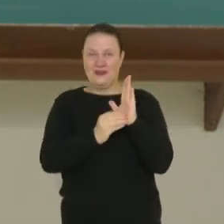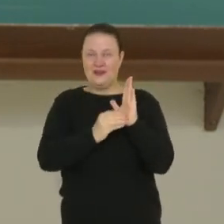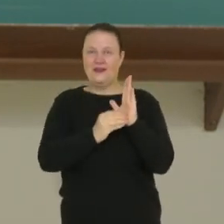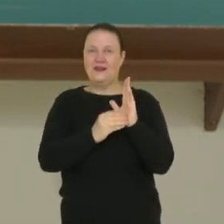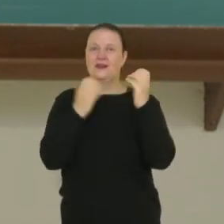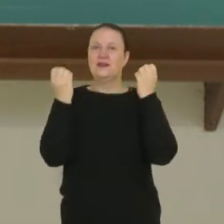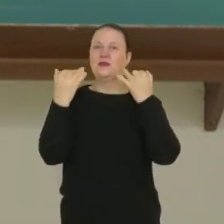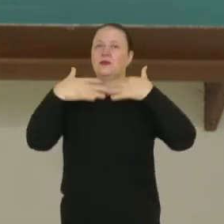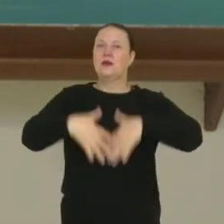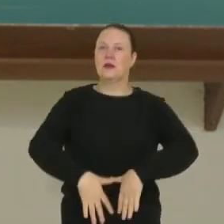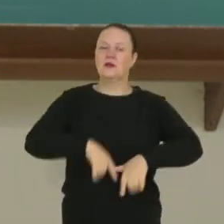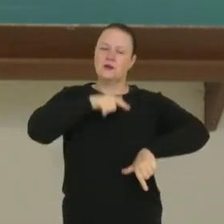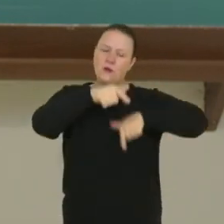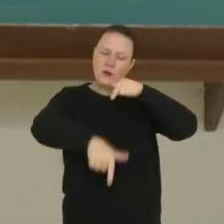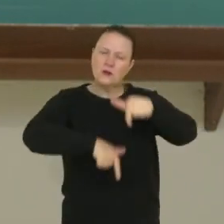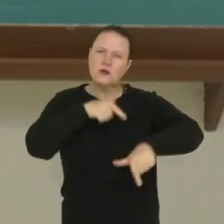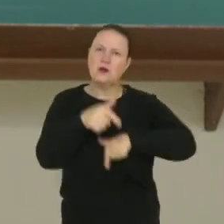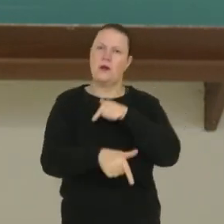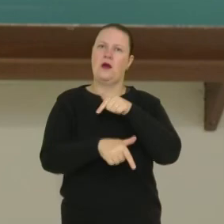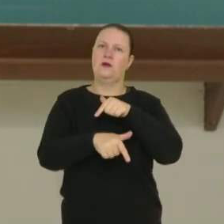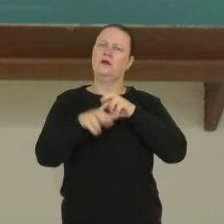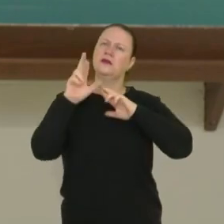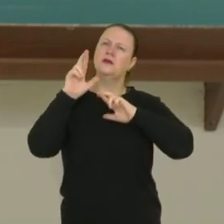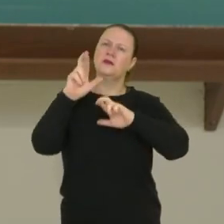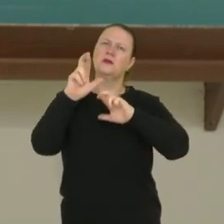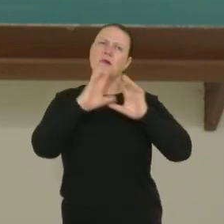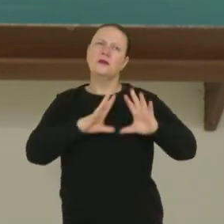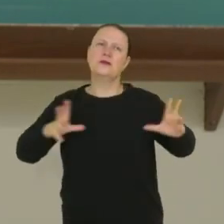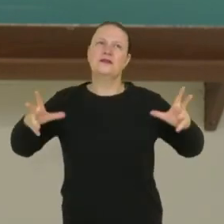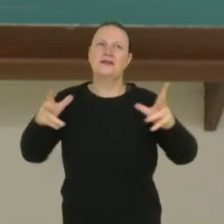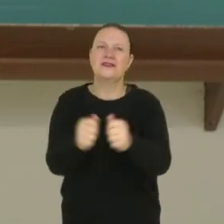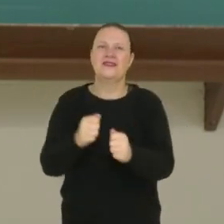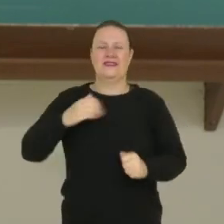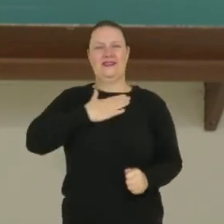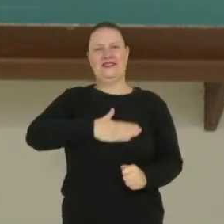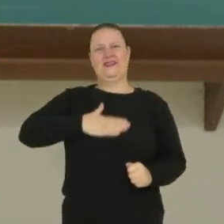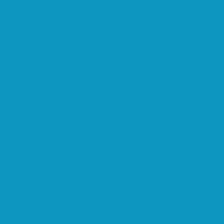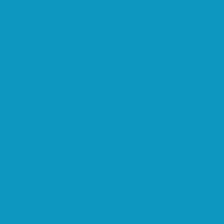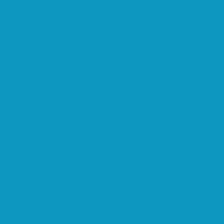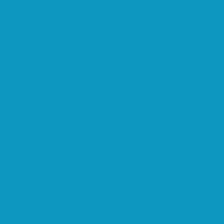prestação de serviço e espero que vocês tenham gostado. Até breve!